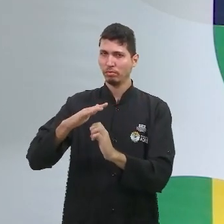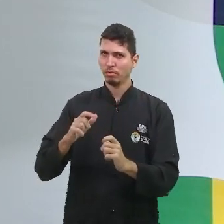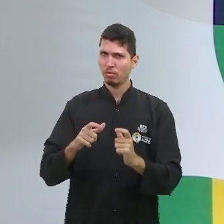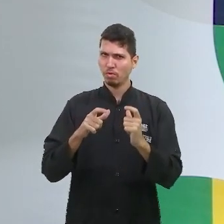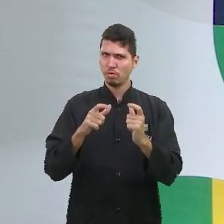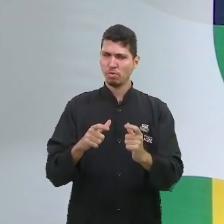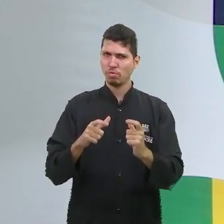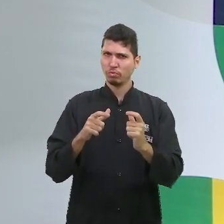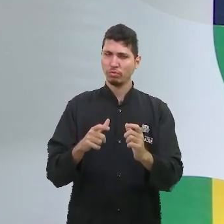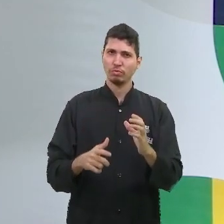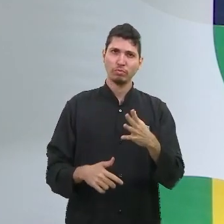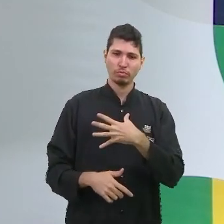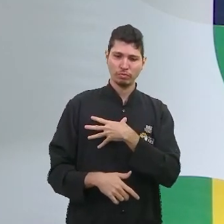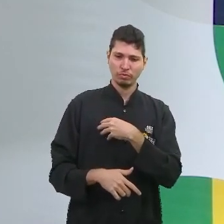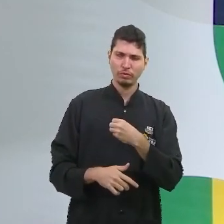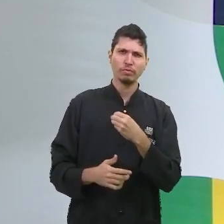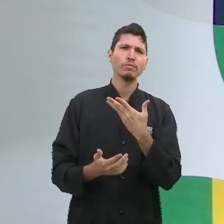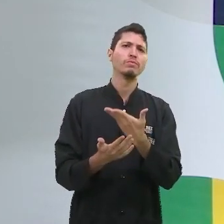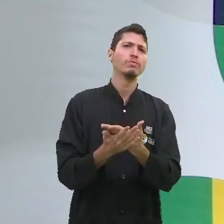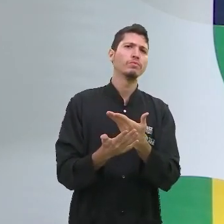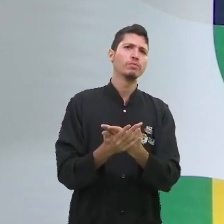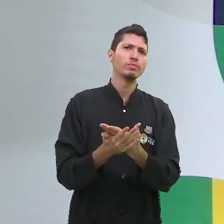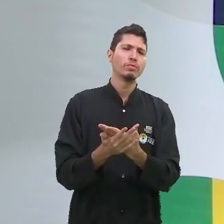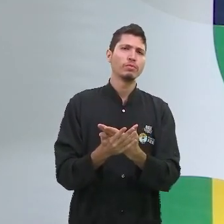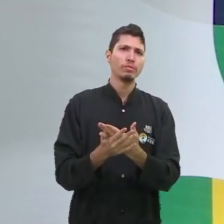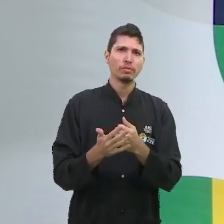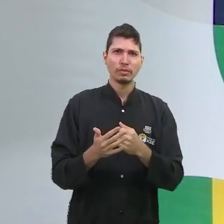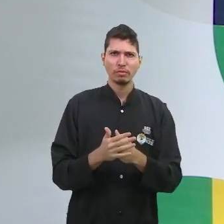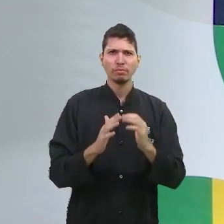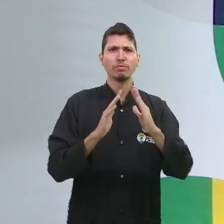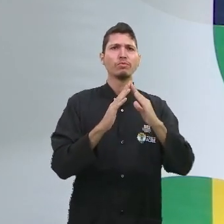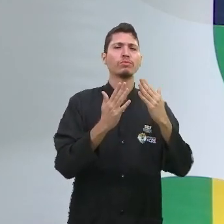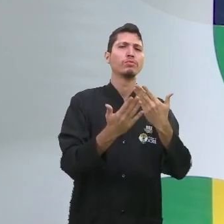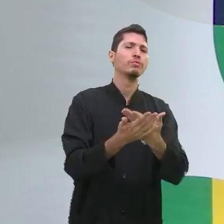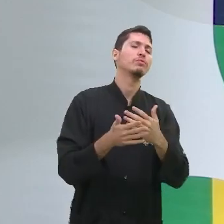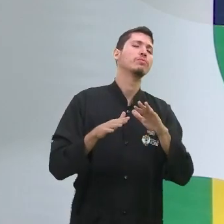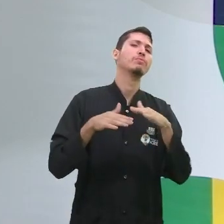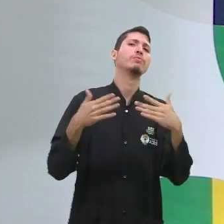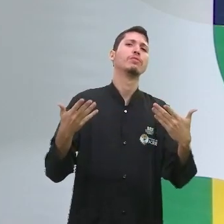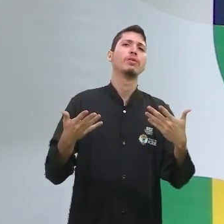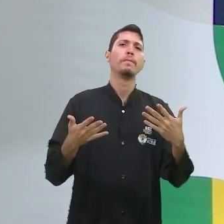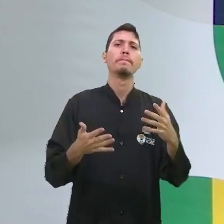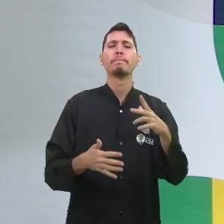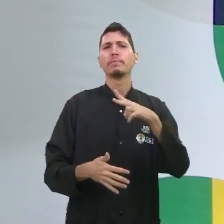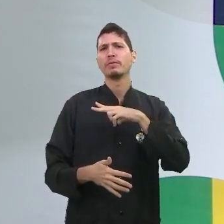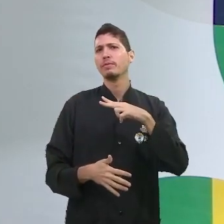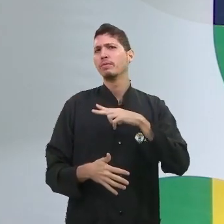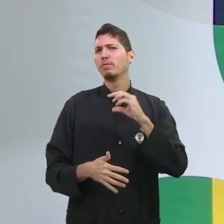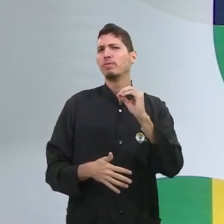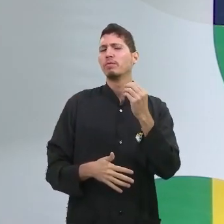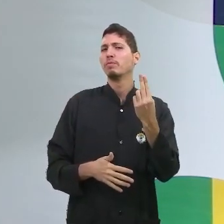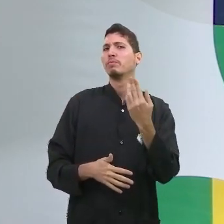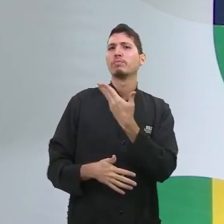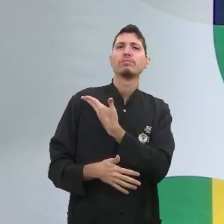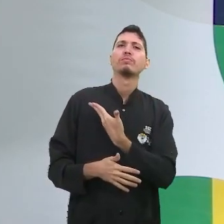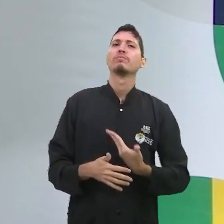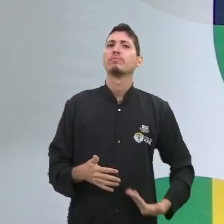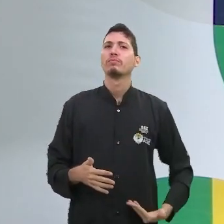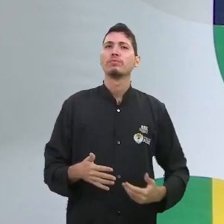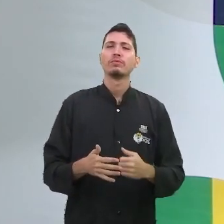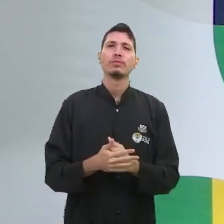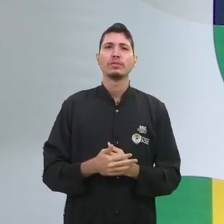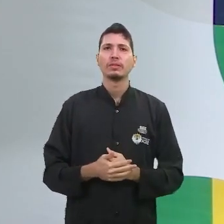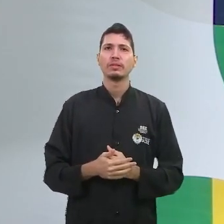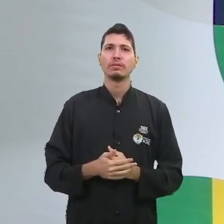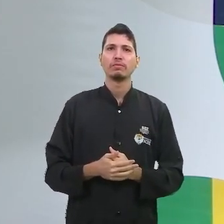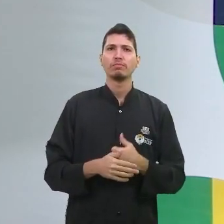pessoa de baixa renda e uma pessoa de elevada renda. Qual é a condição de moradia de uma pessoa pobre e de uma